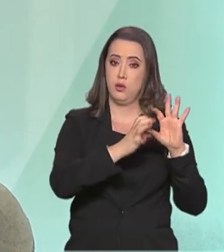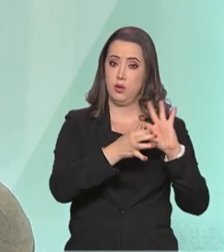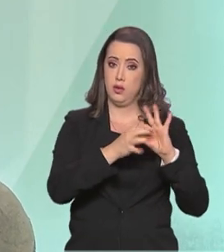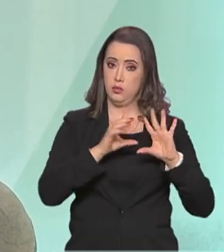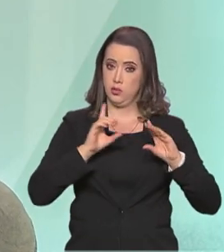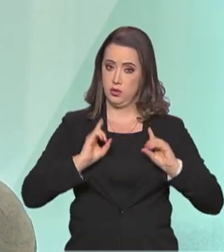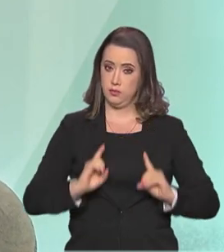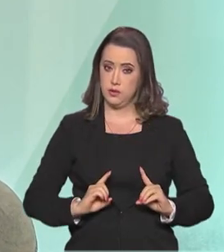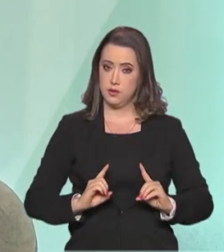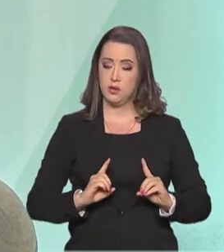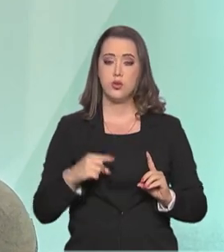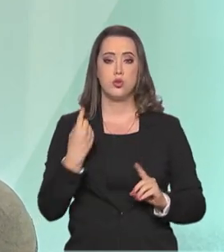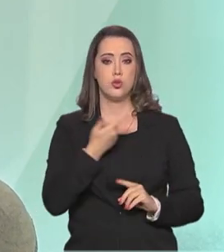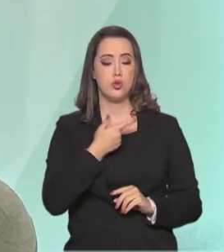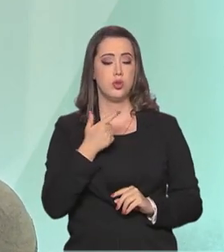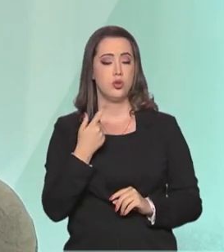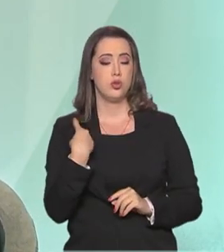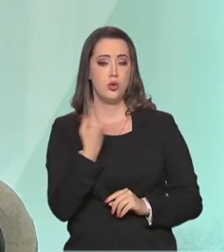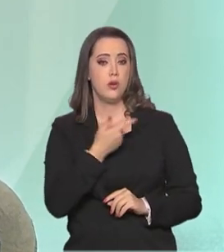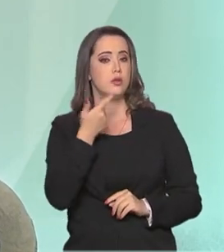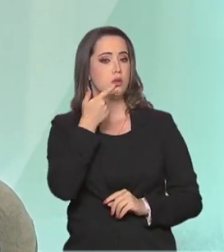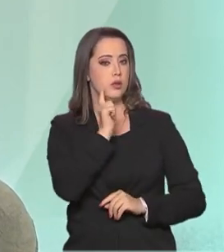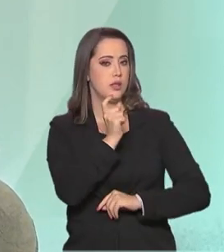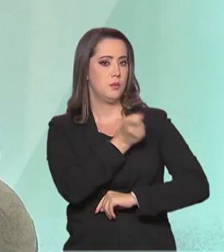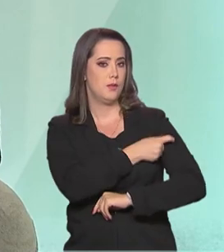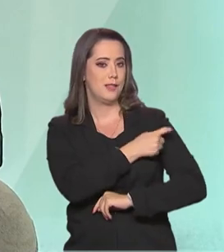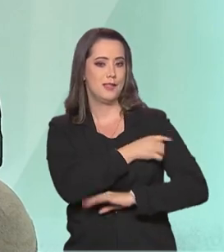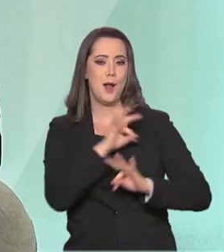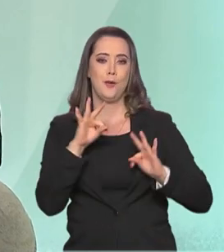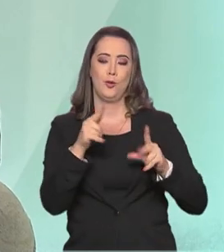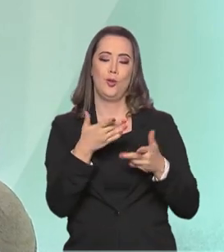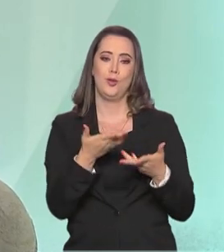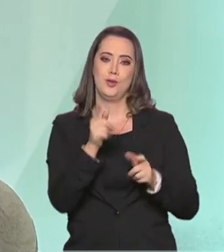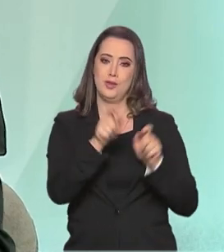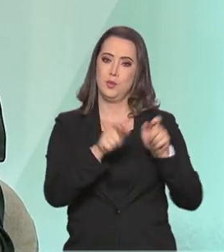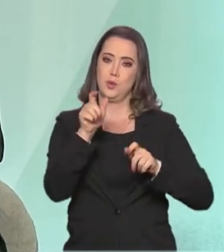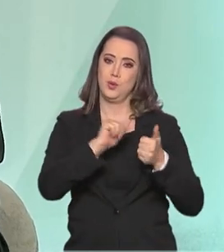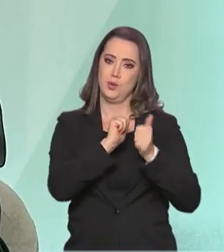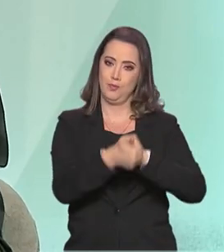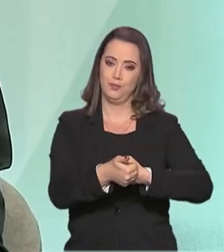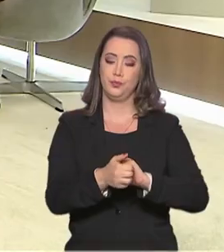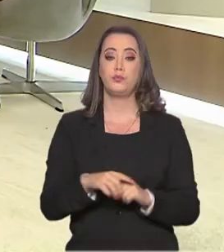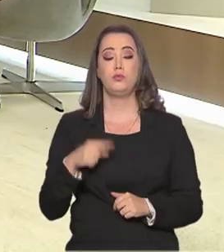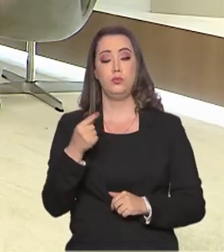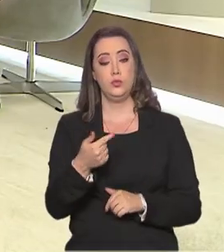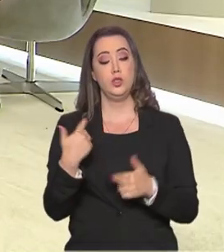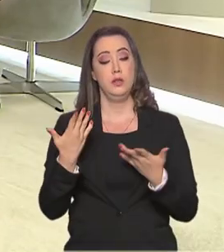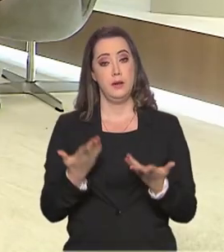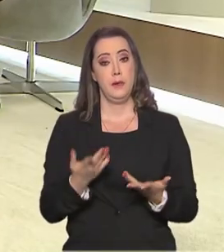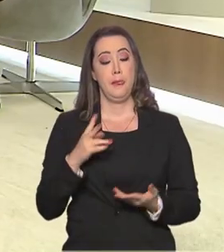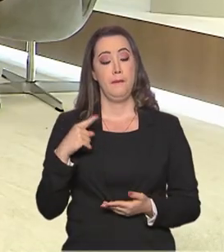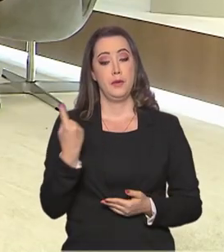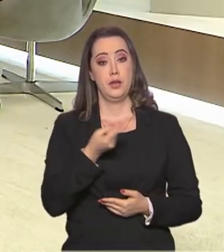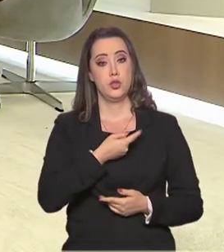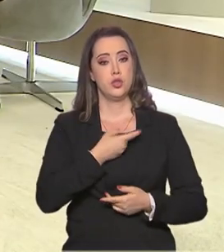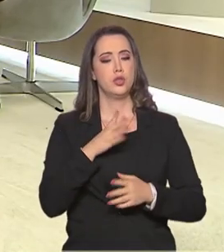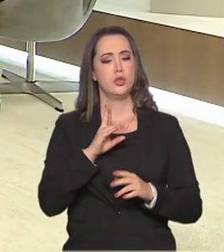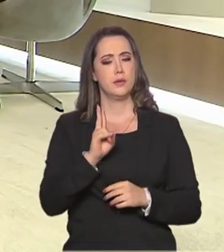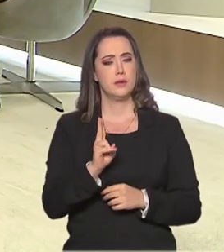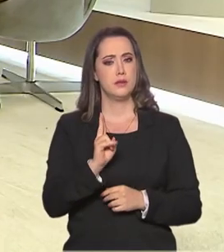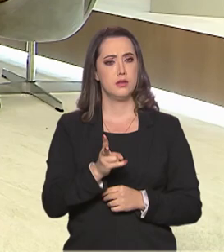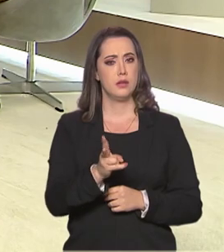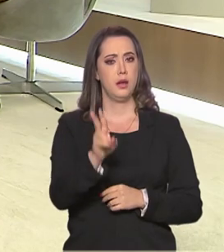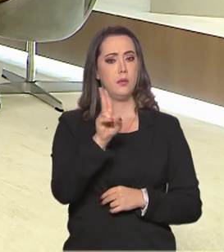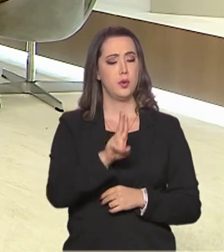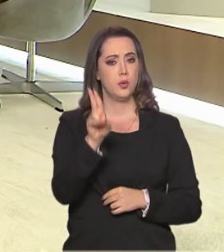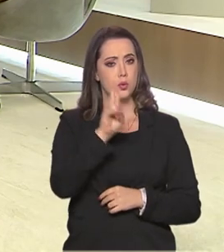atletas, a gente chama em competições internacionais, em missão olímpica. Então, nessa missão, vão para além dos atletas,